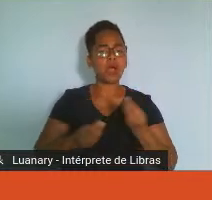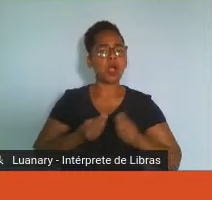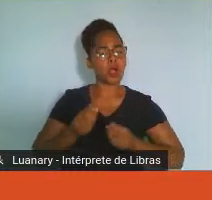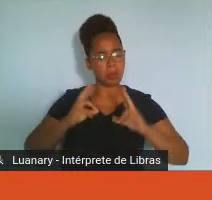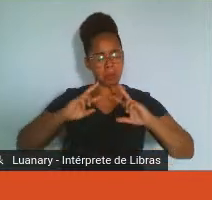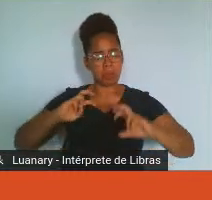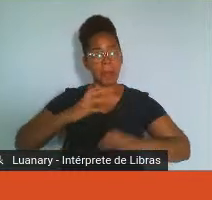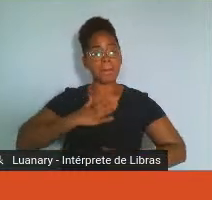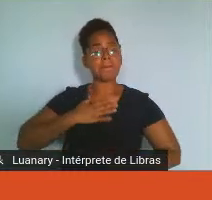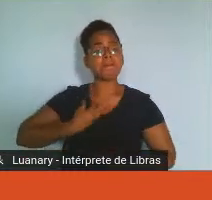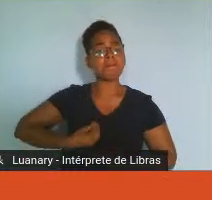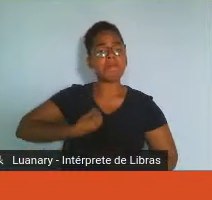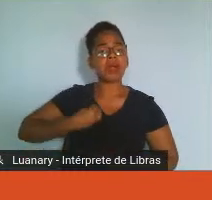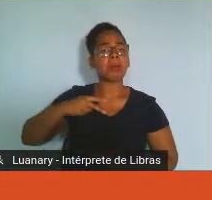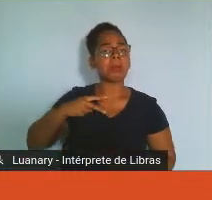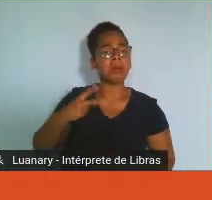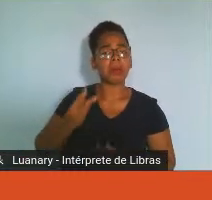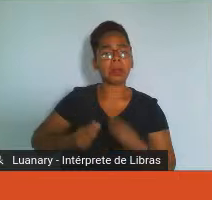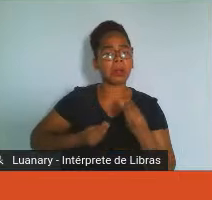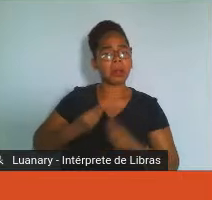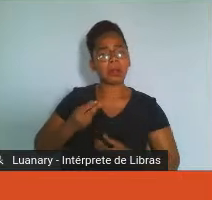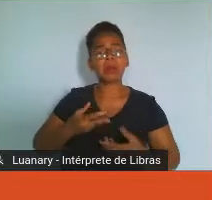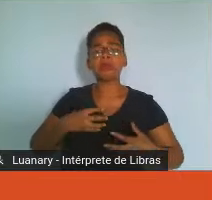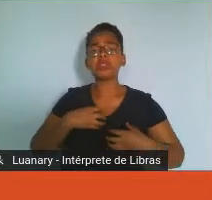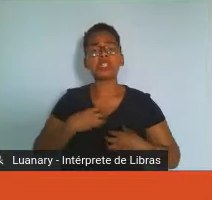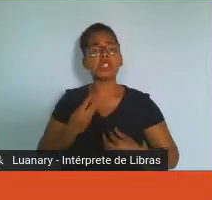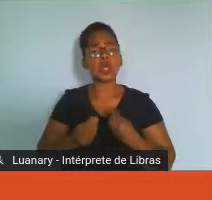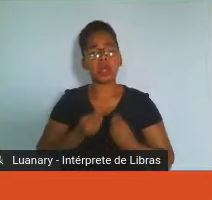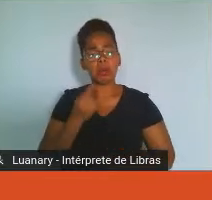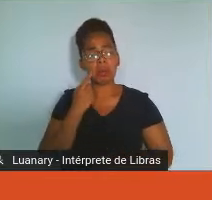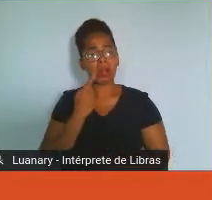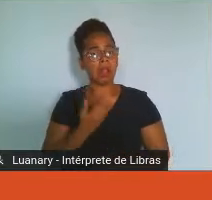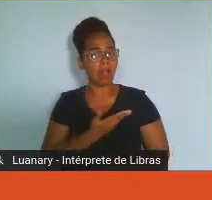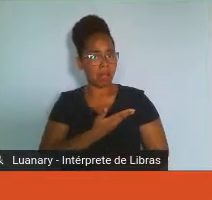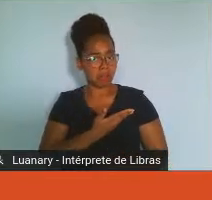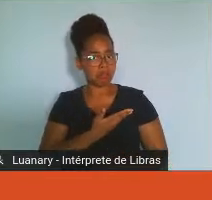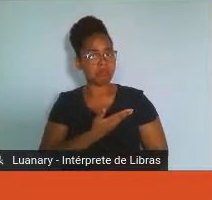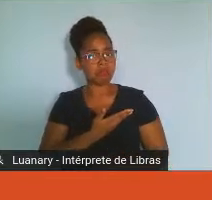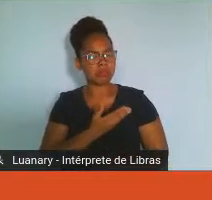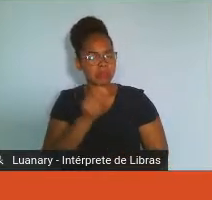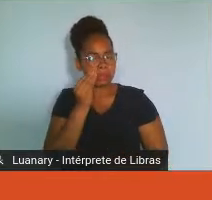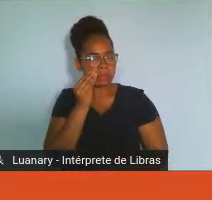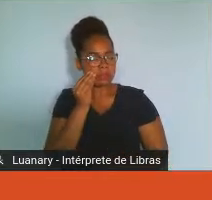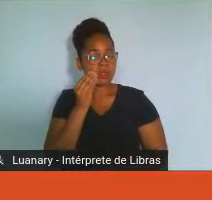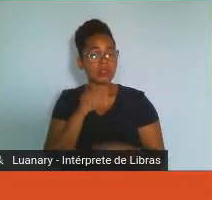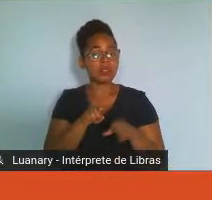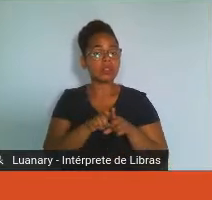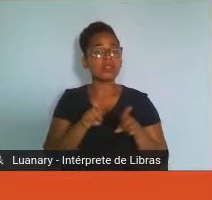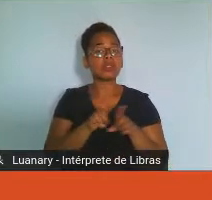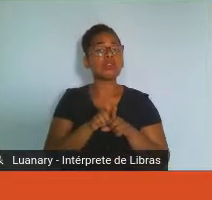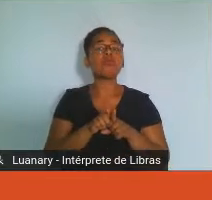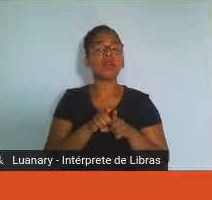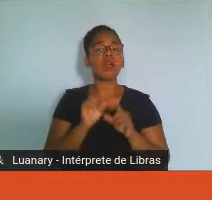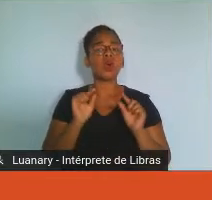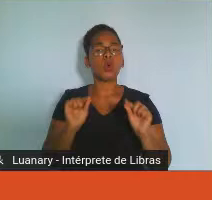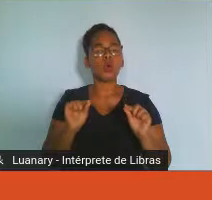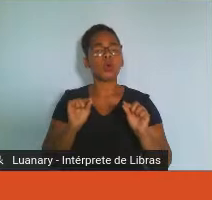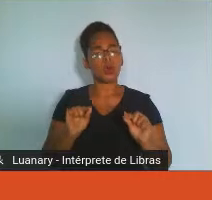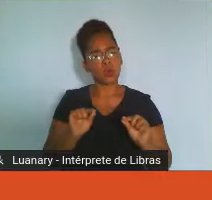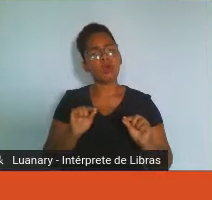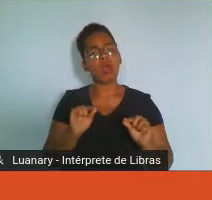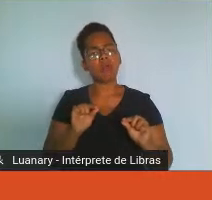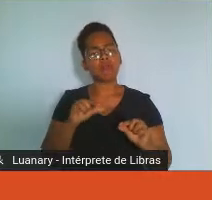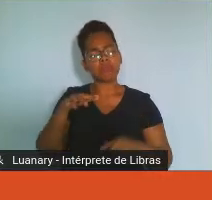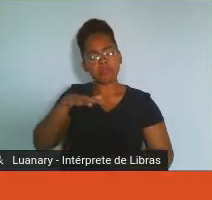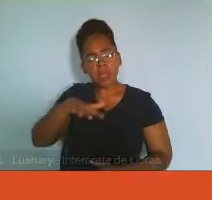em cada um desses quadrantes, né, e outra pergunta, qual dessas áreas que vai